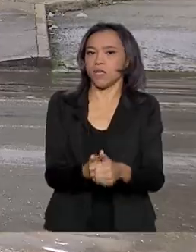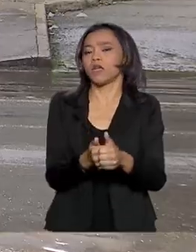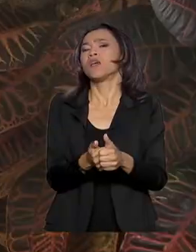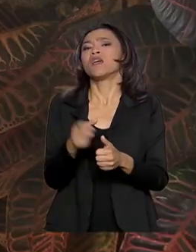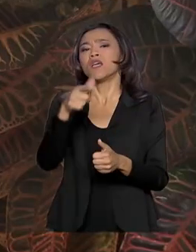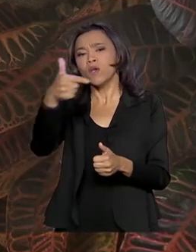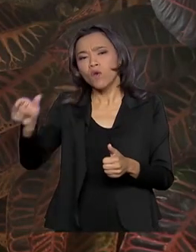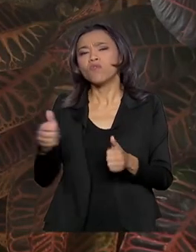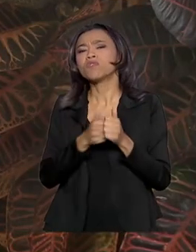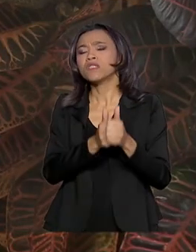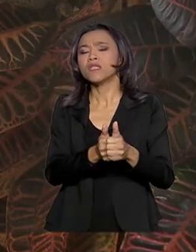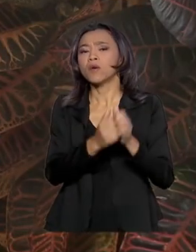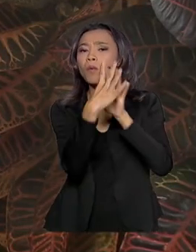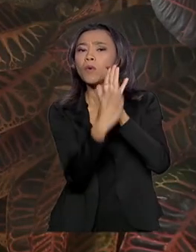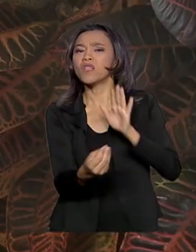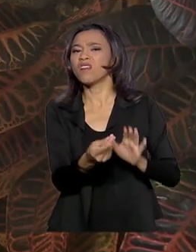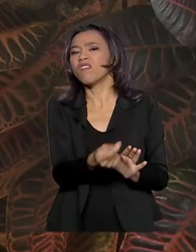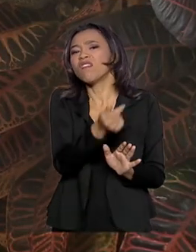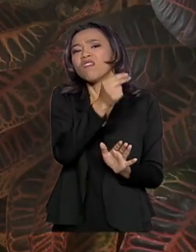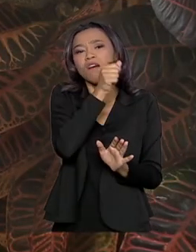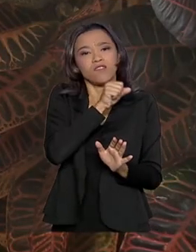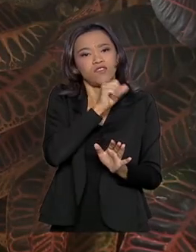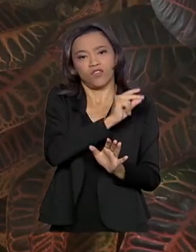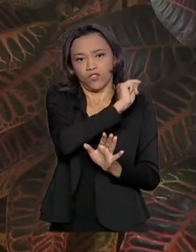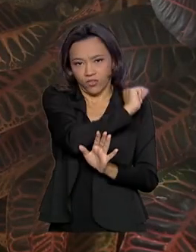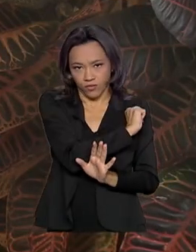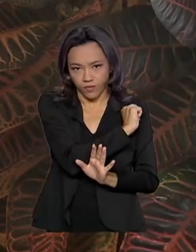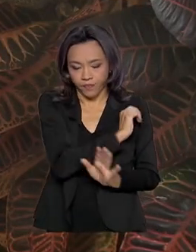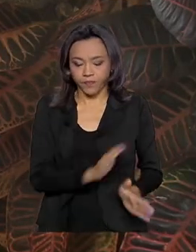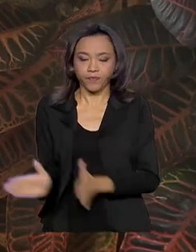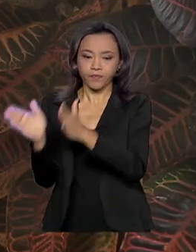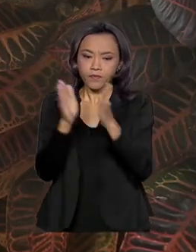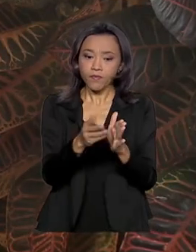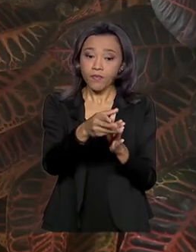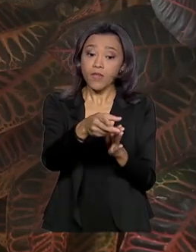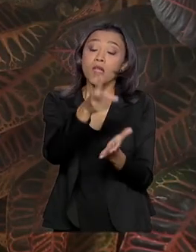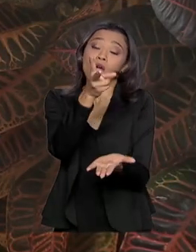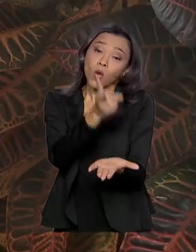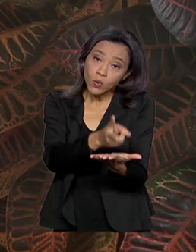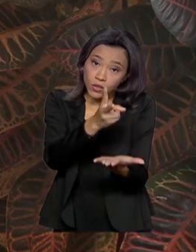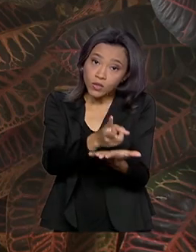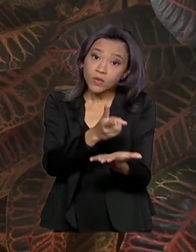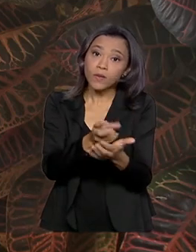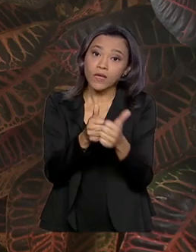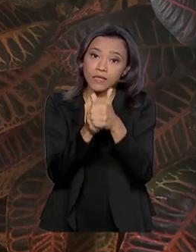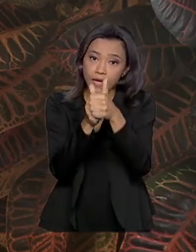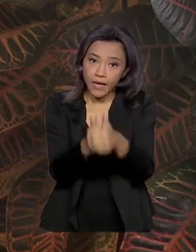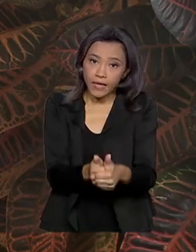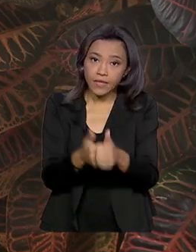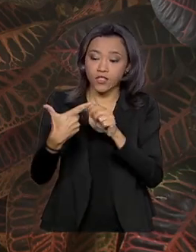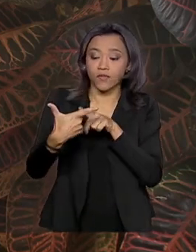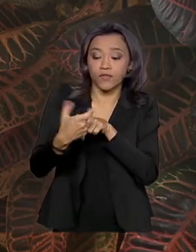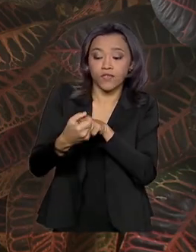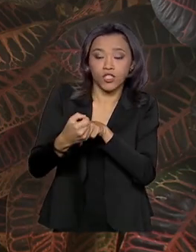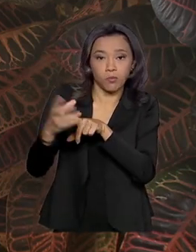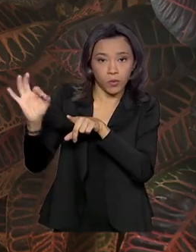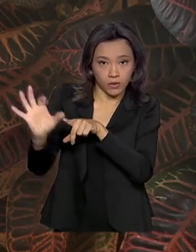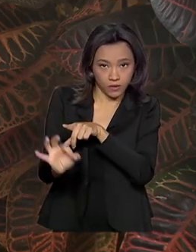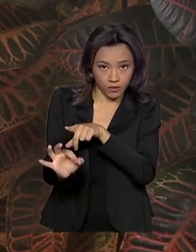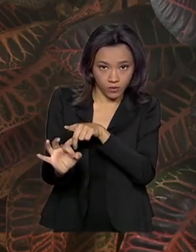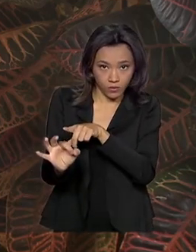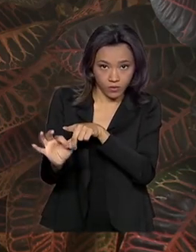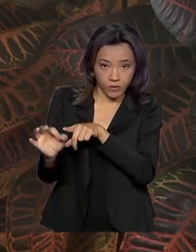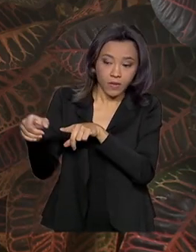antigo. Continuam valendo as mesmas alíquotas de contribuição que nós tínhamos antes. 20% para